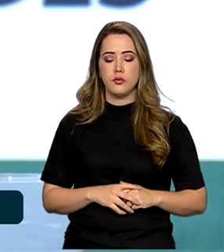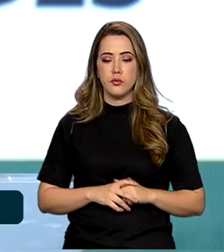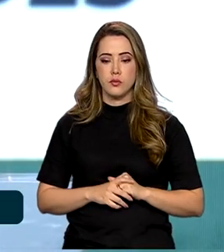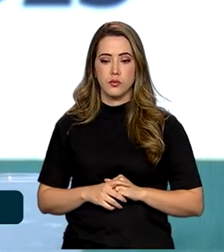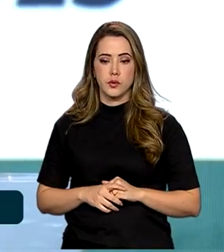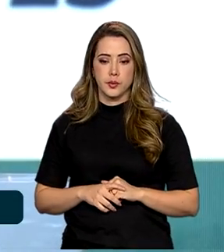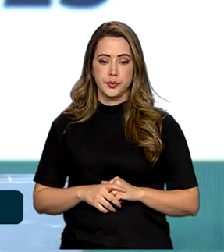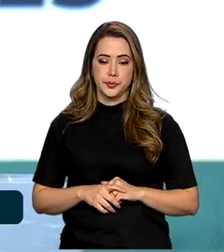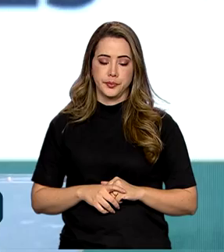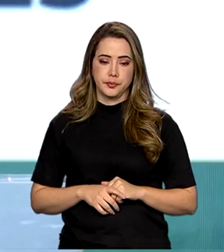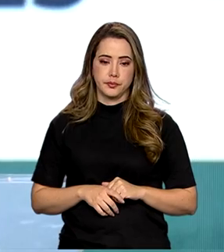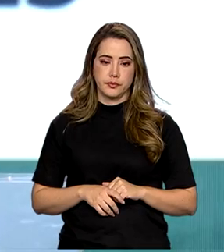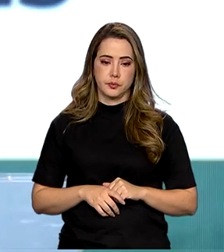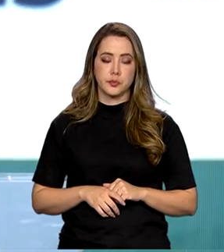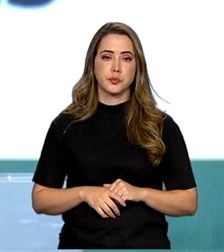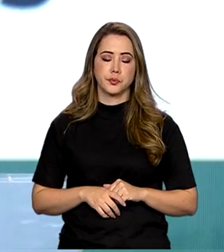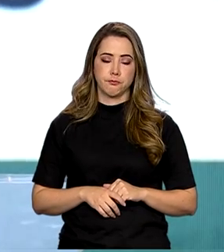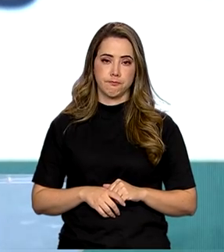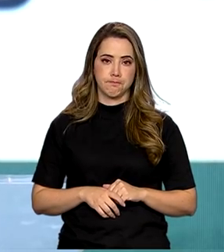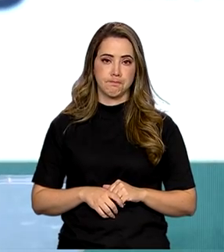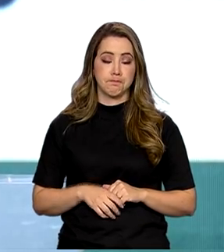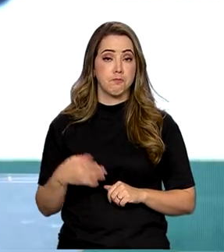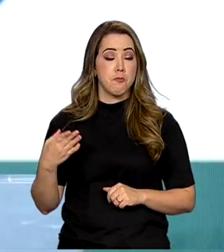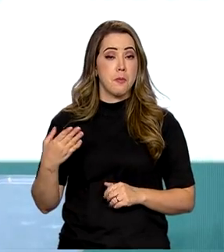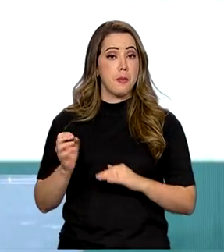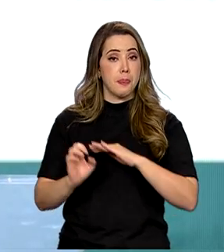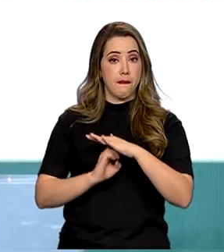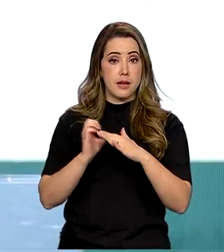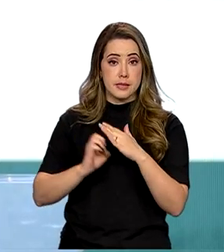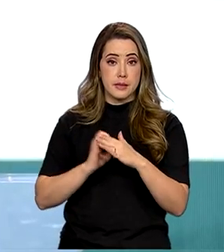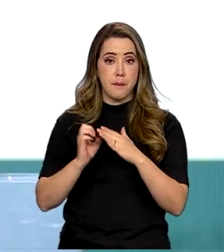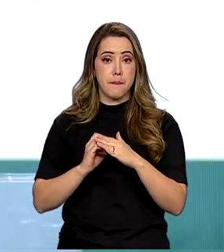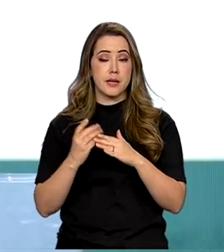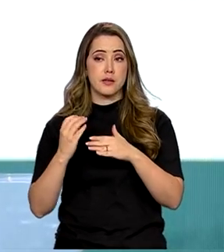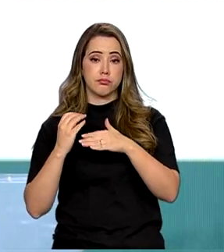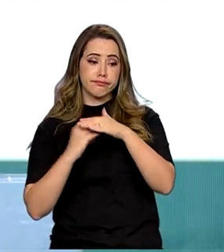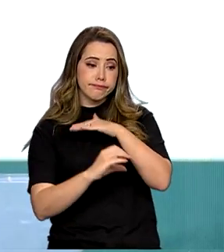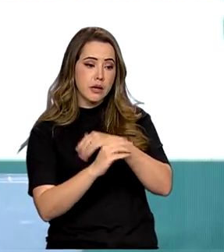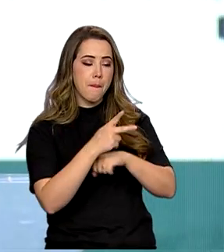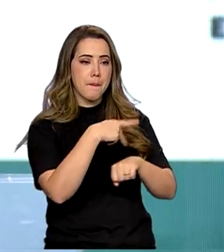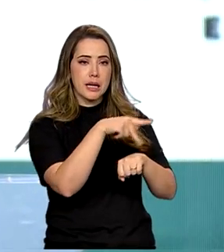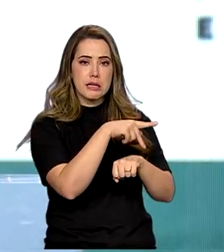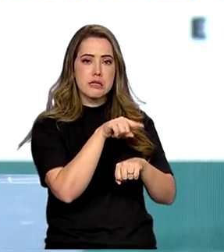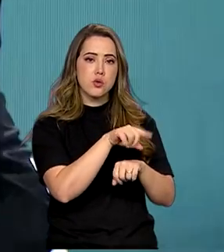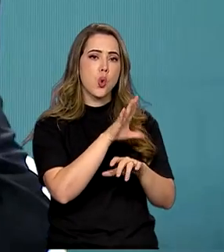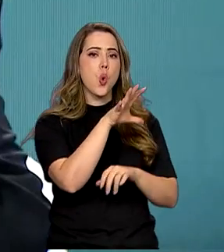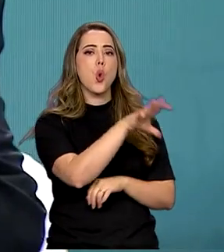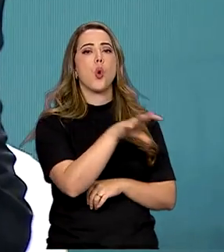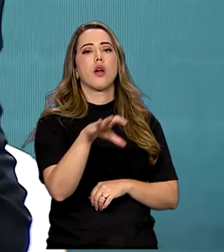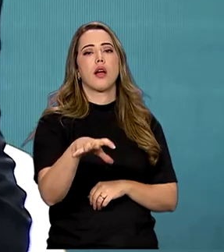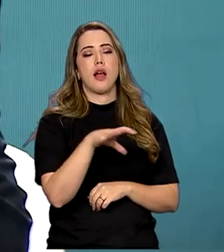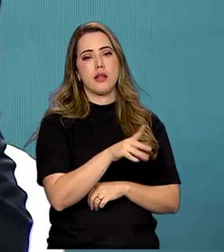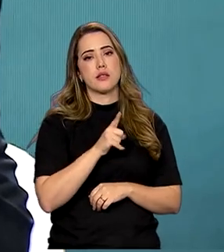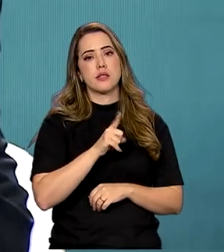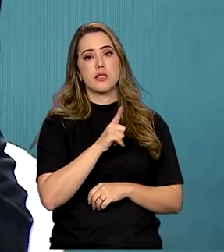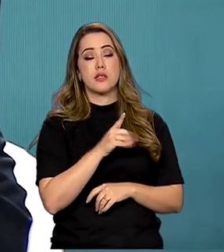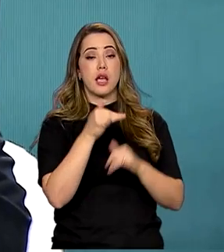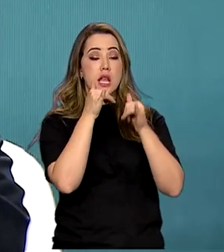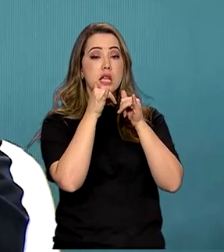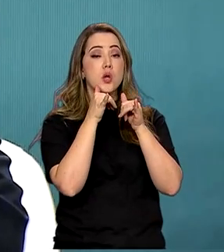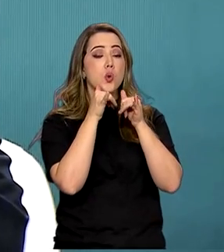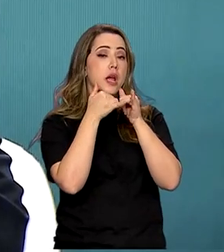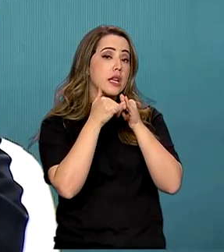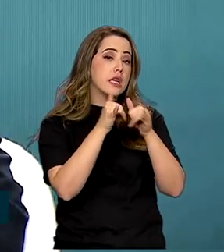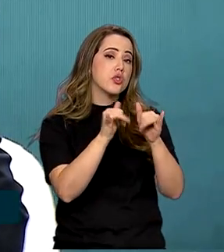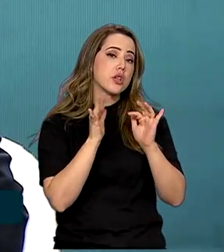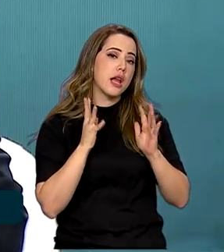têm direcionado seus investimentos para países e regiões, que dispõem de oferta mudante de energia limpa